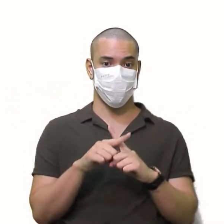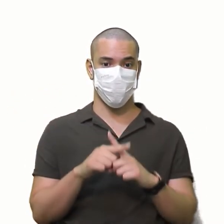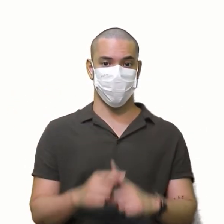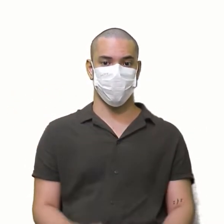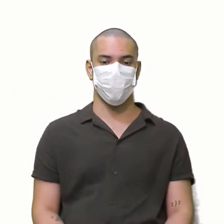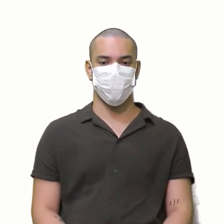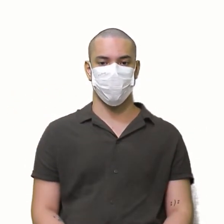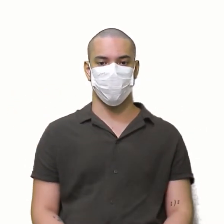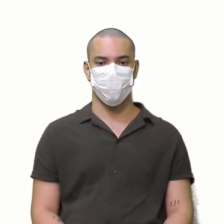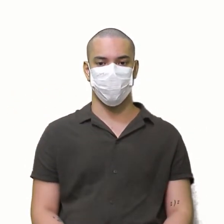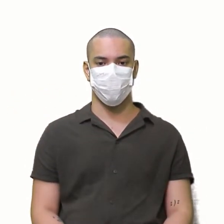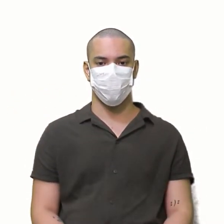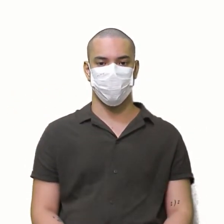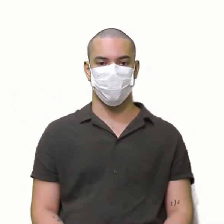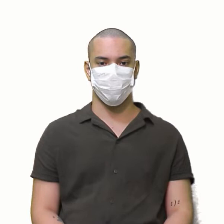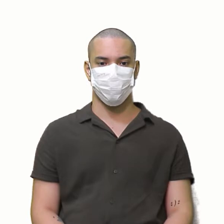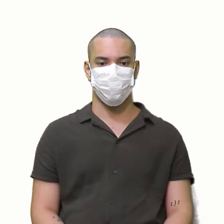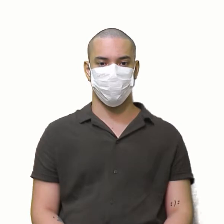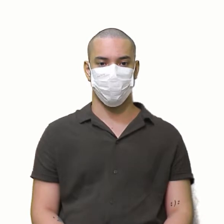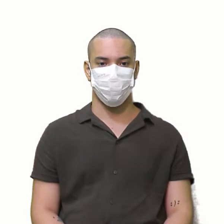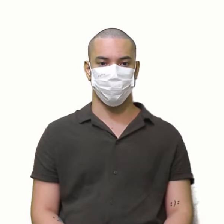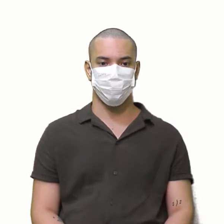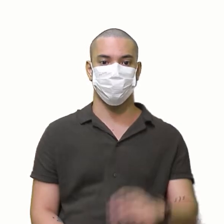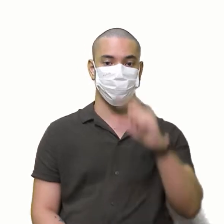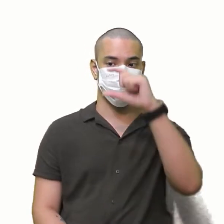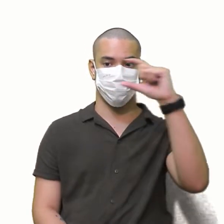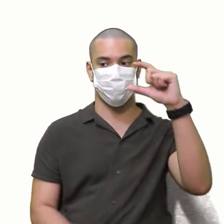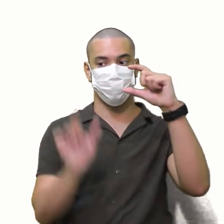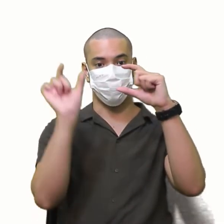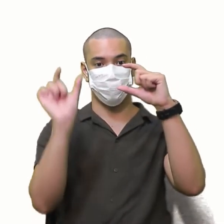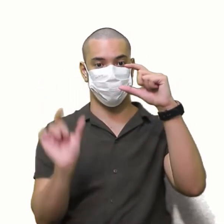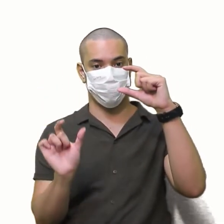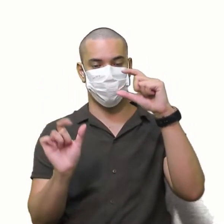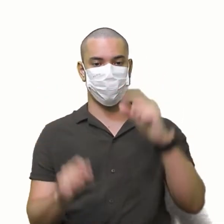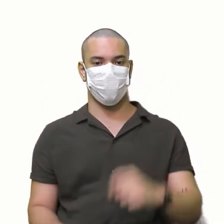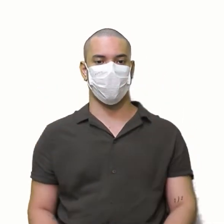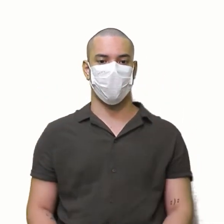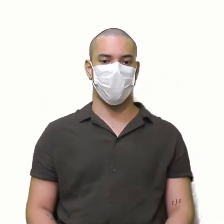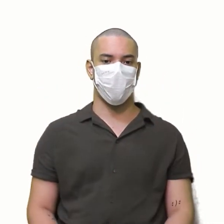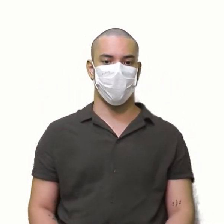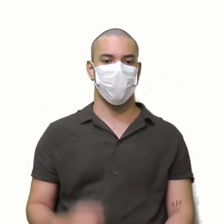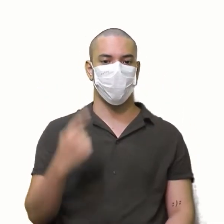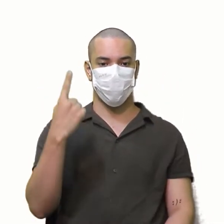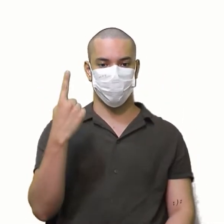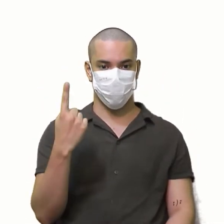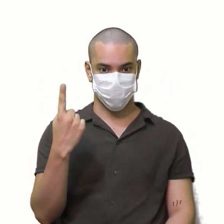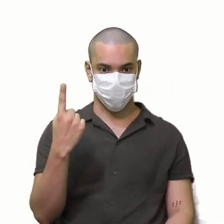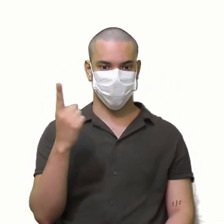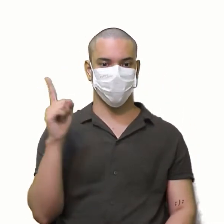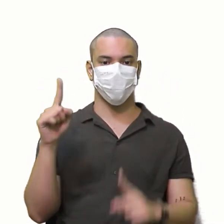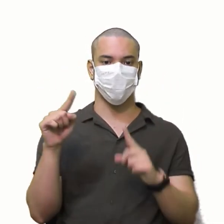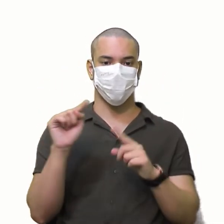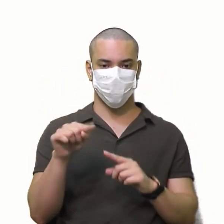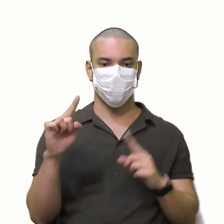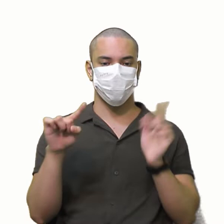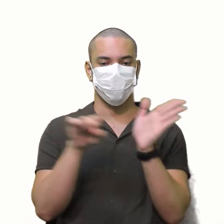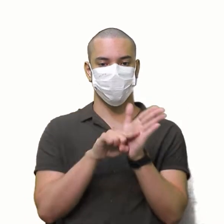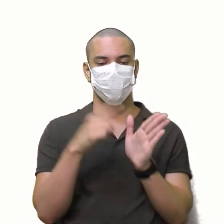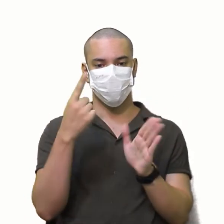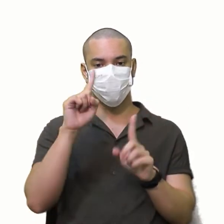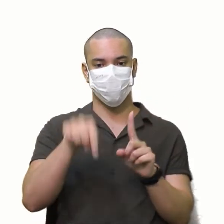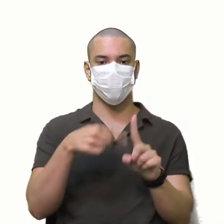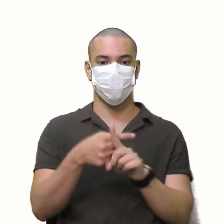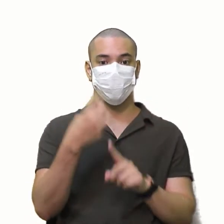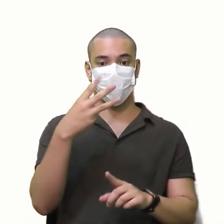linha vezes a primeira coluna Então vamos lá 1 vezes menos 1 Mais 3 vezes